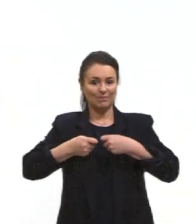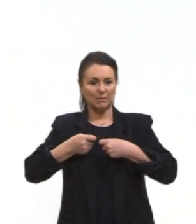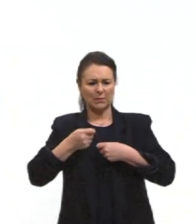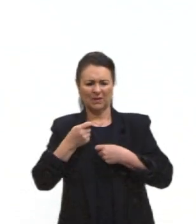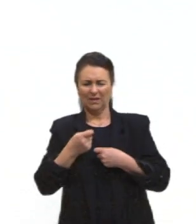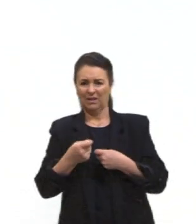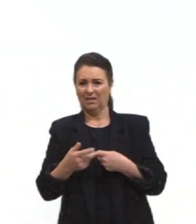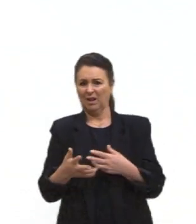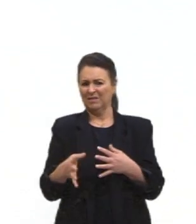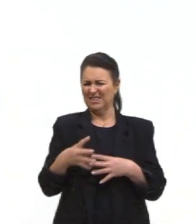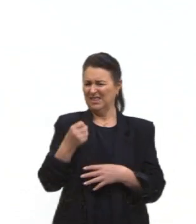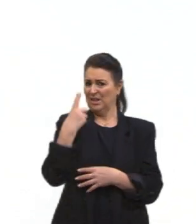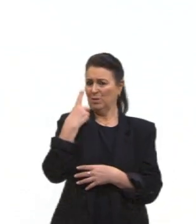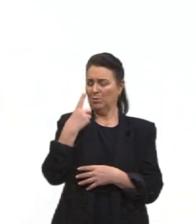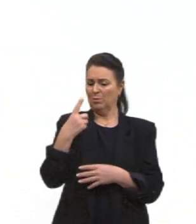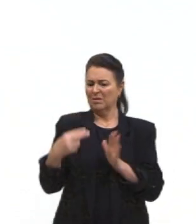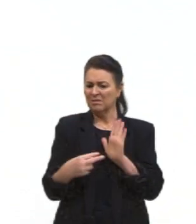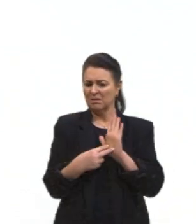meio,